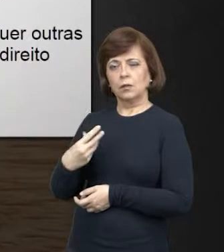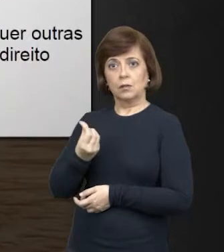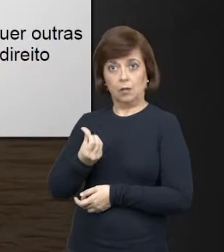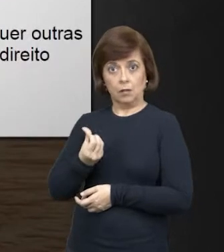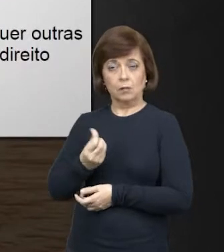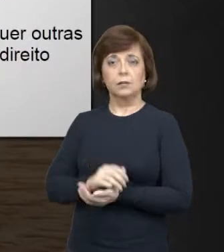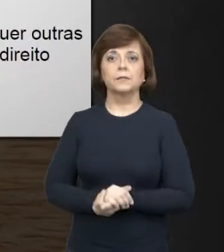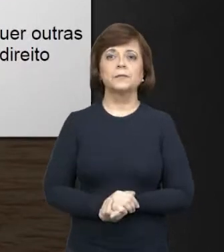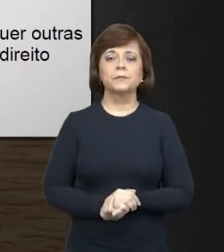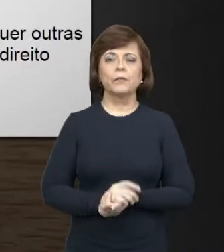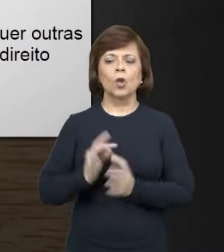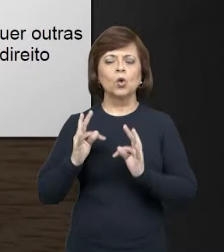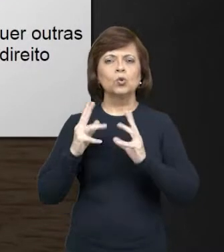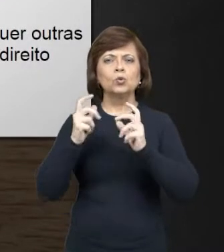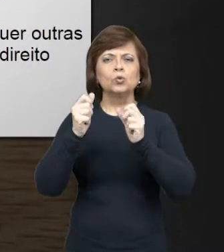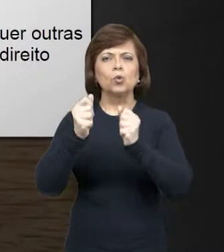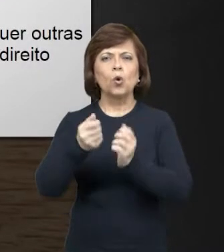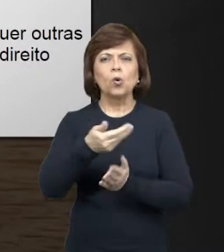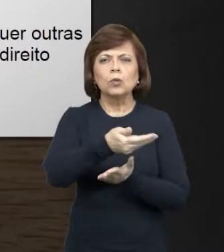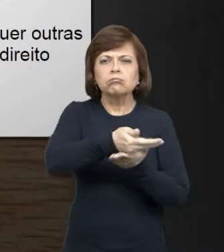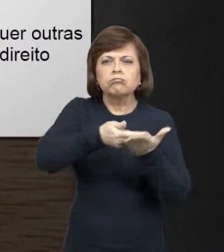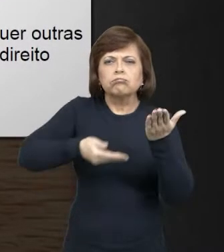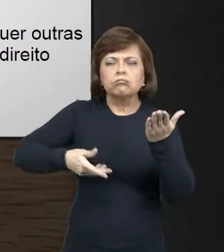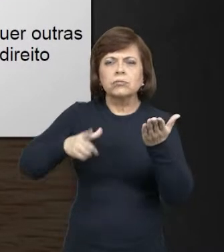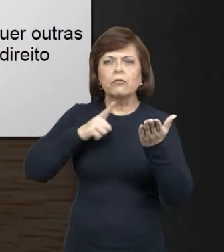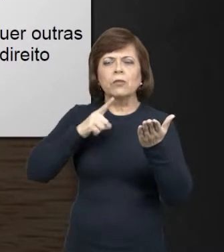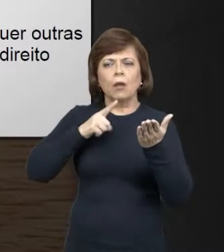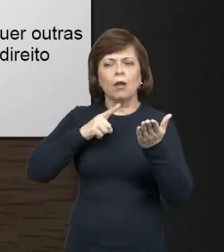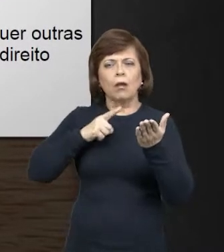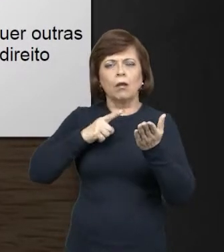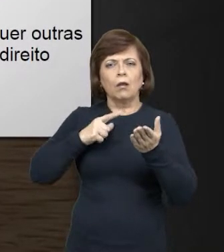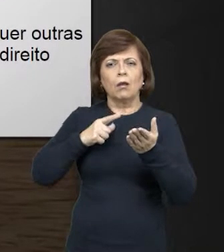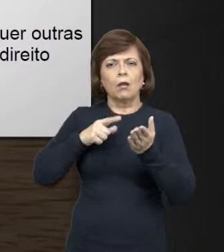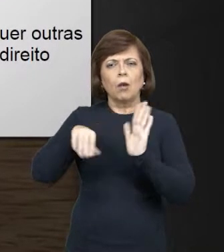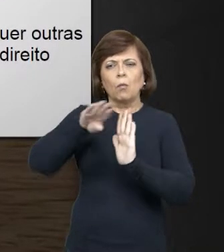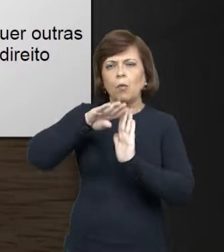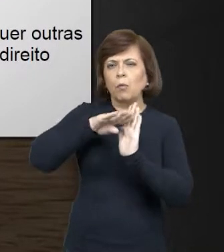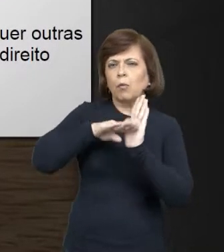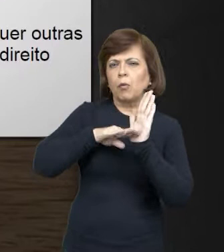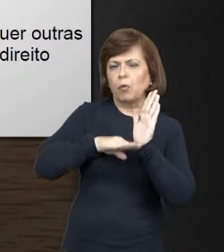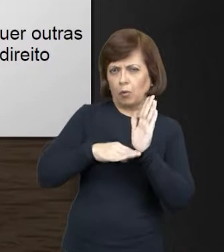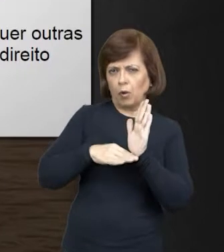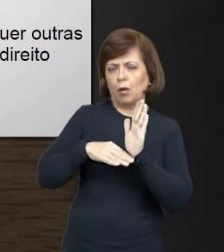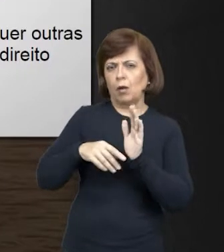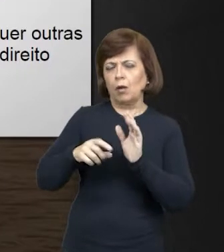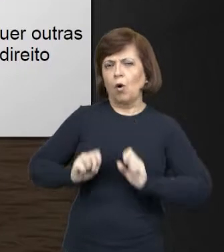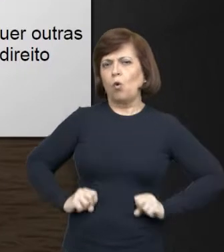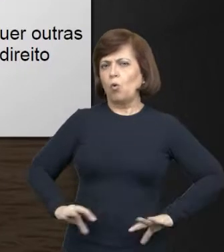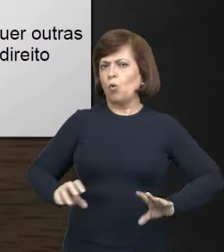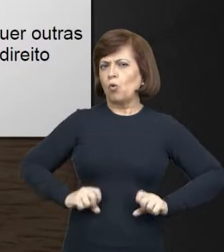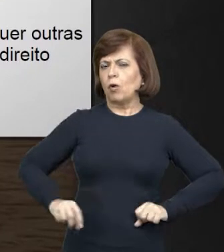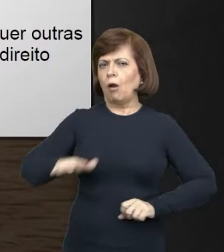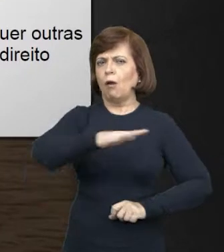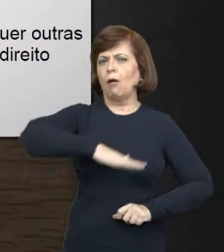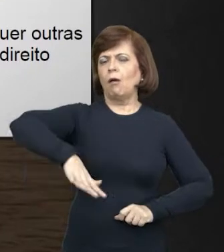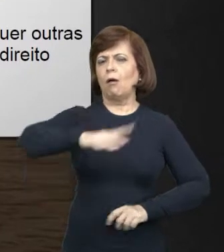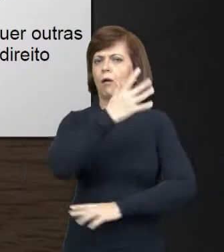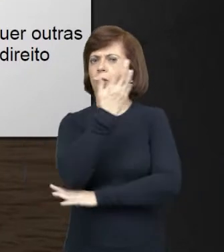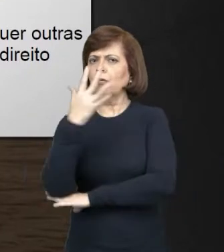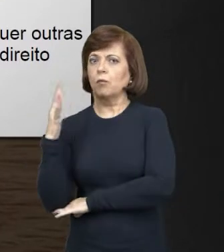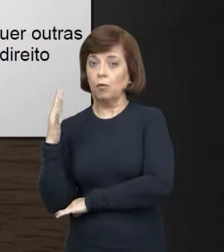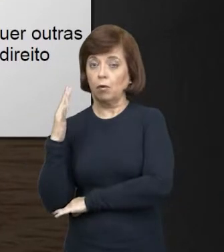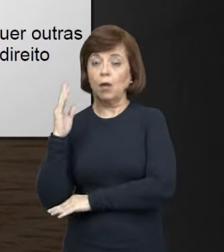todas essas receitas deveriam estar afetadas às despesas ambientais. E não foi isso que se verificou mesmo após a